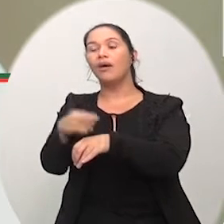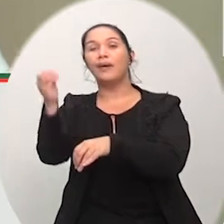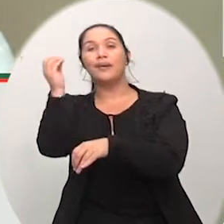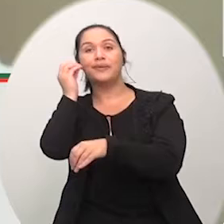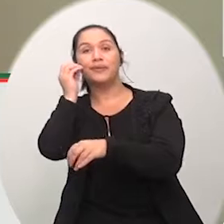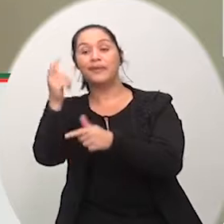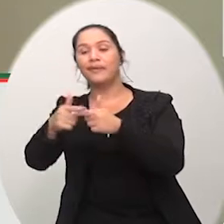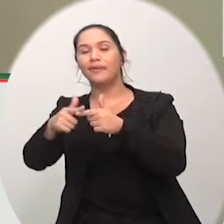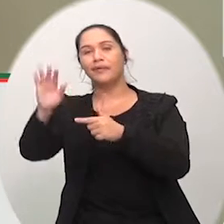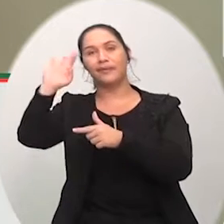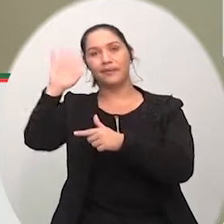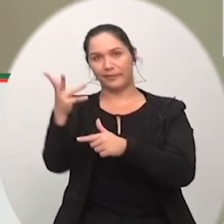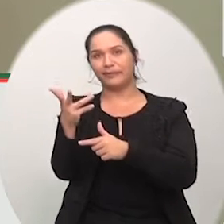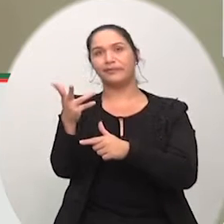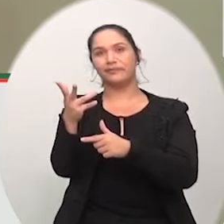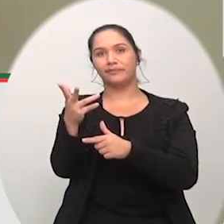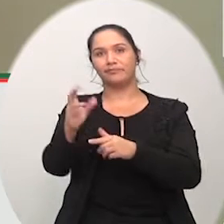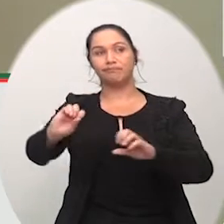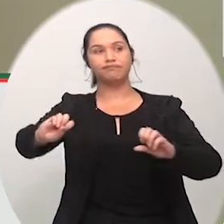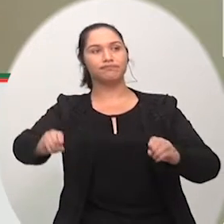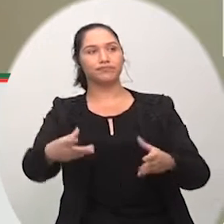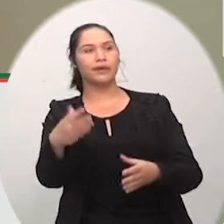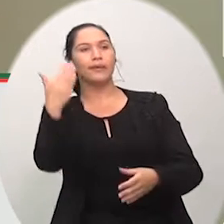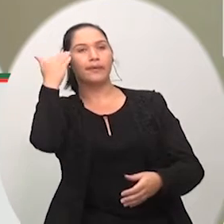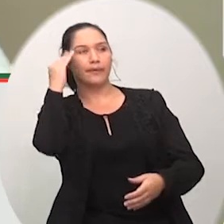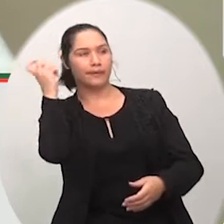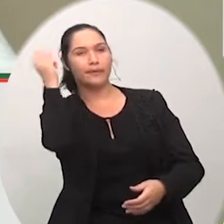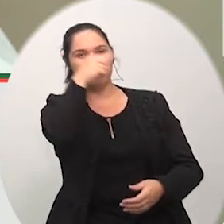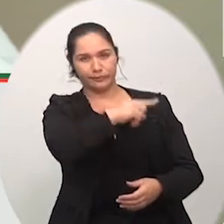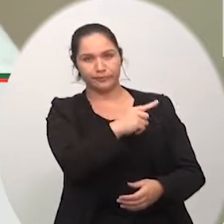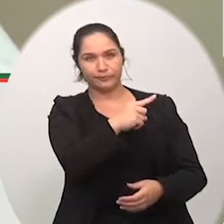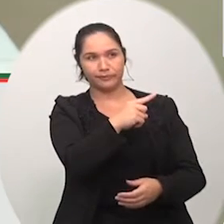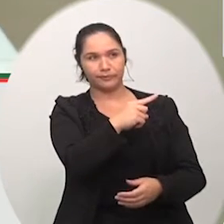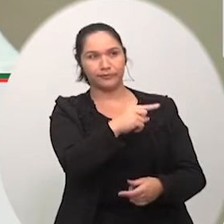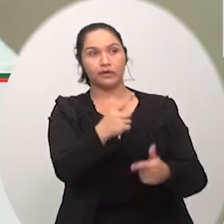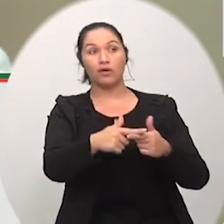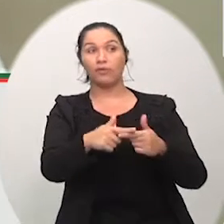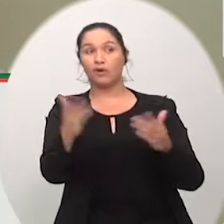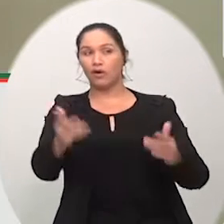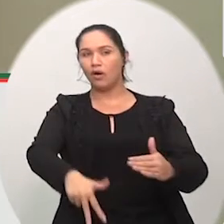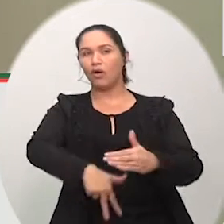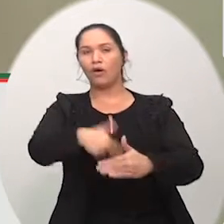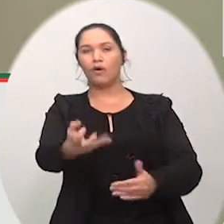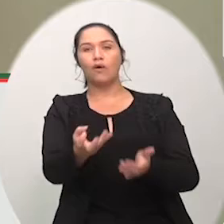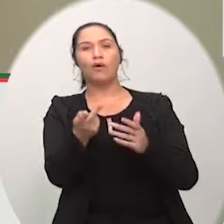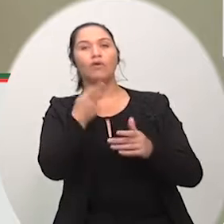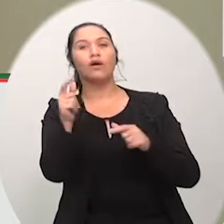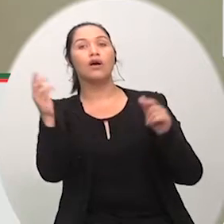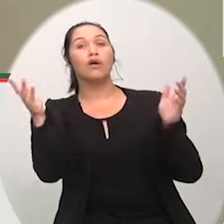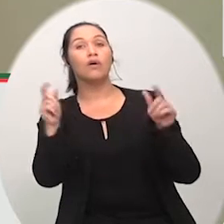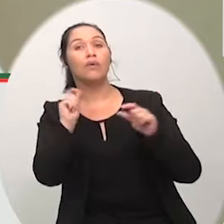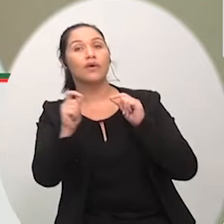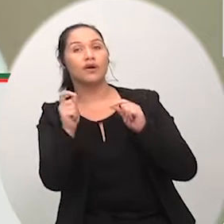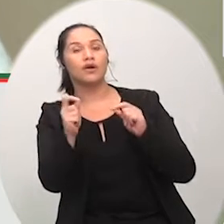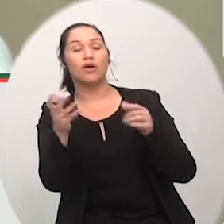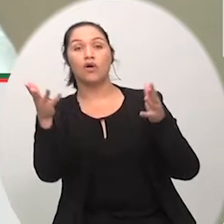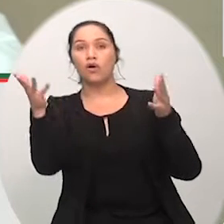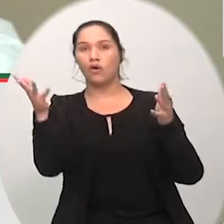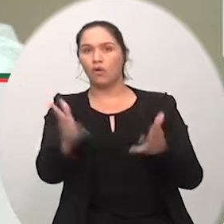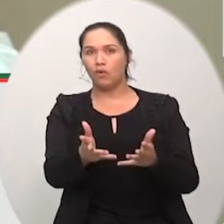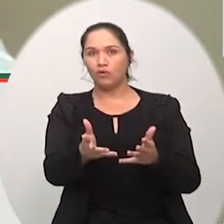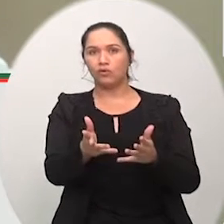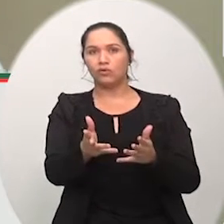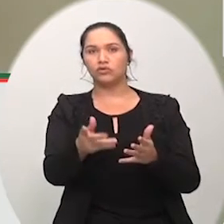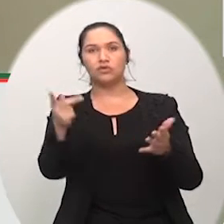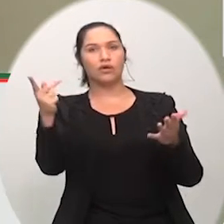Então eu subo essa tribuna, para dizer para nós não cometermos agora o mesmo erro que foi cometido no passado. Não